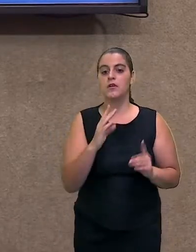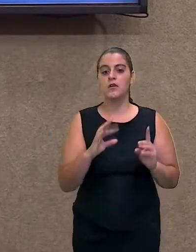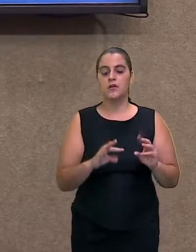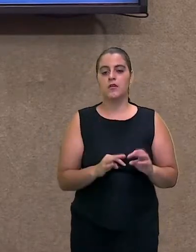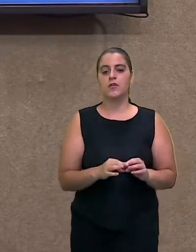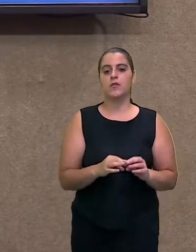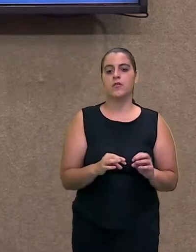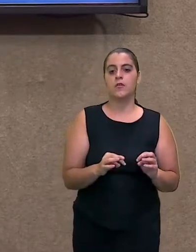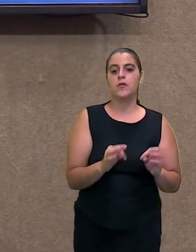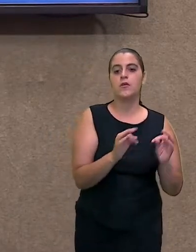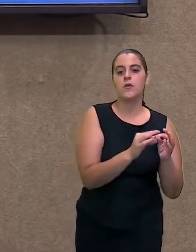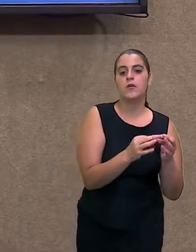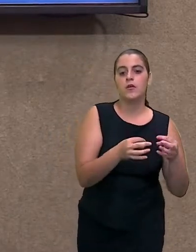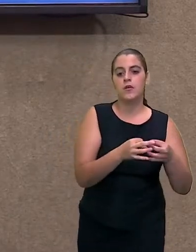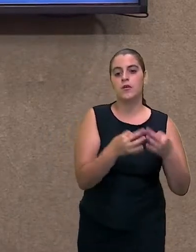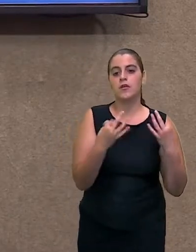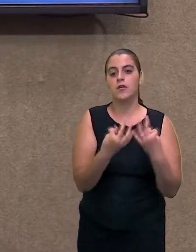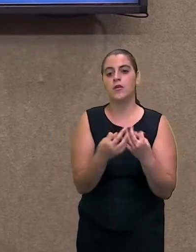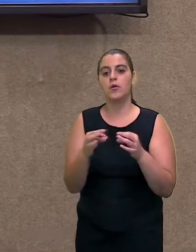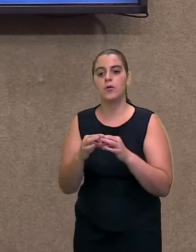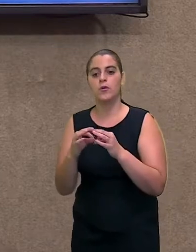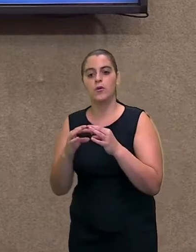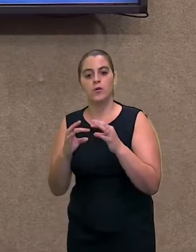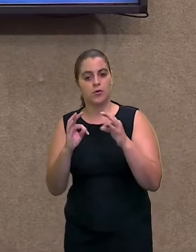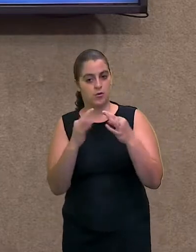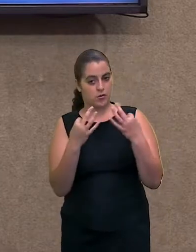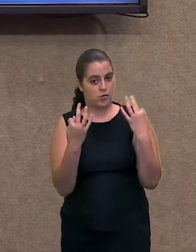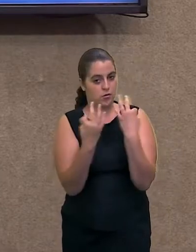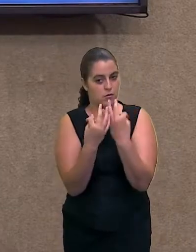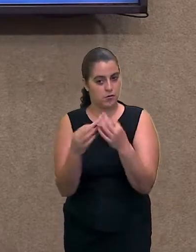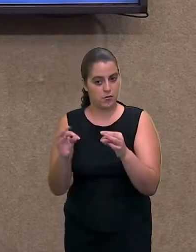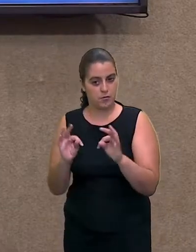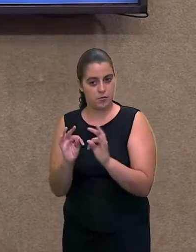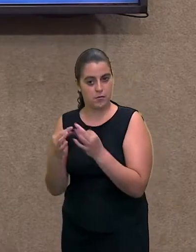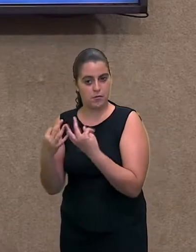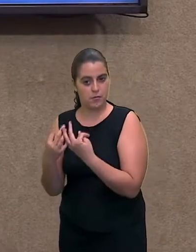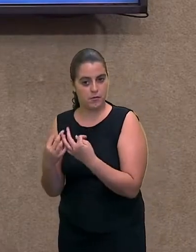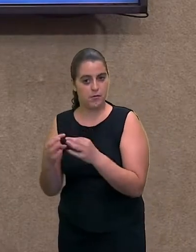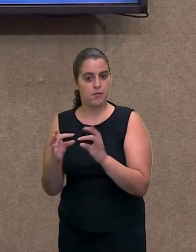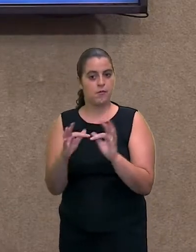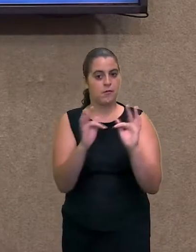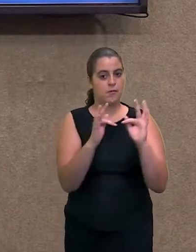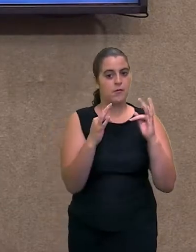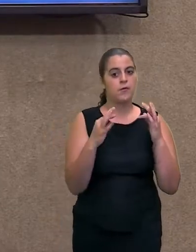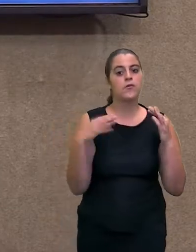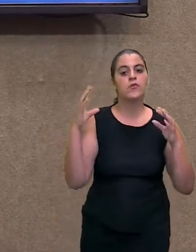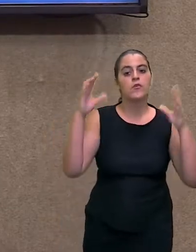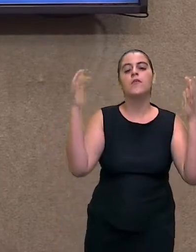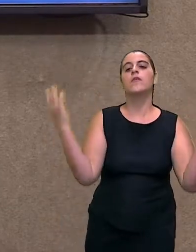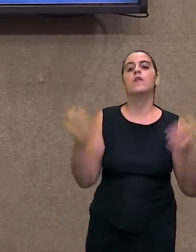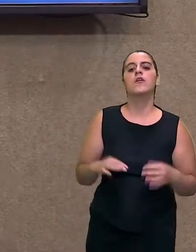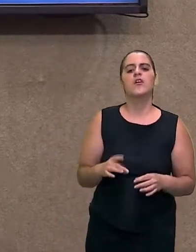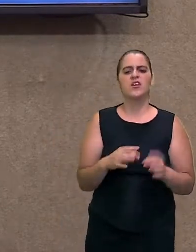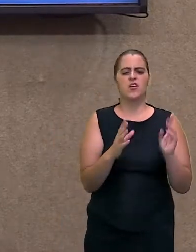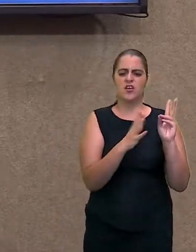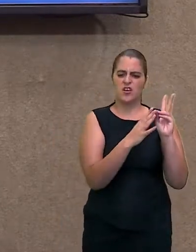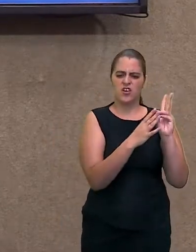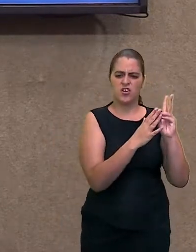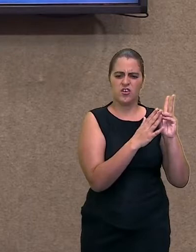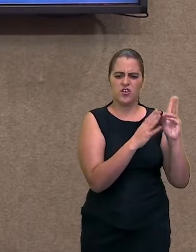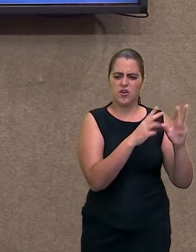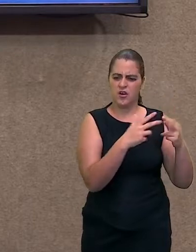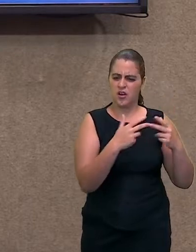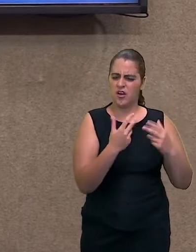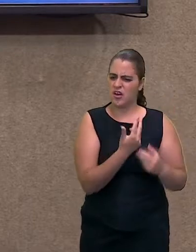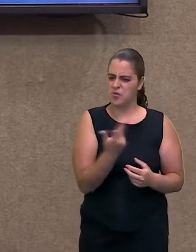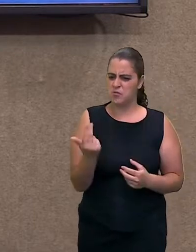etnias? Porque quando a gente fala do indígena, a impressão que se dá é que índio é tudo igual e